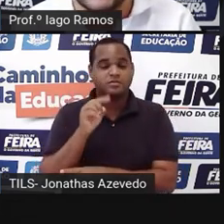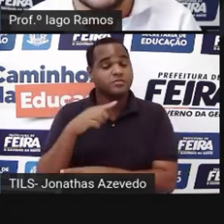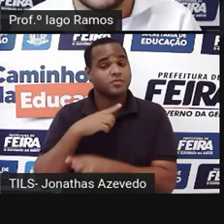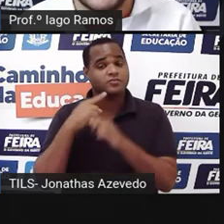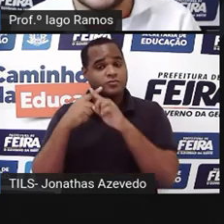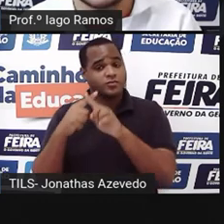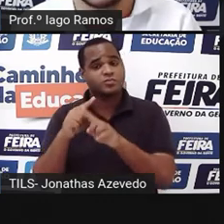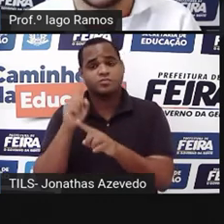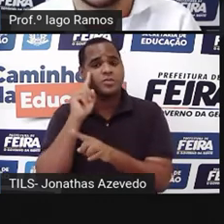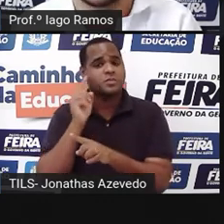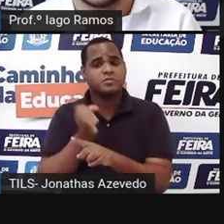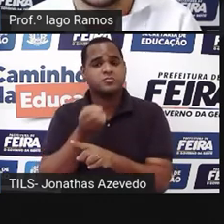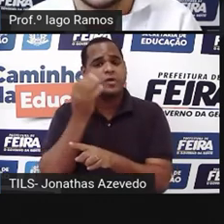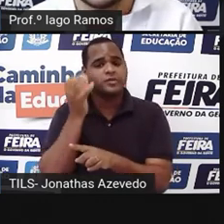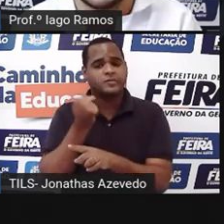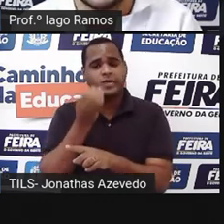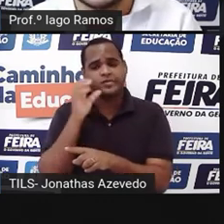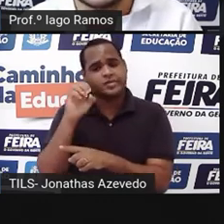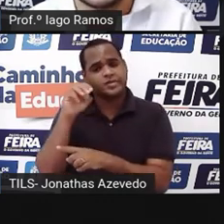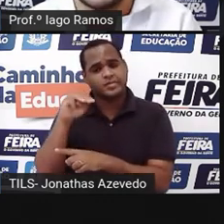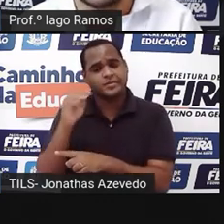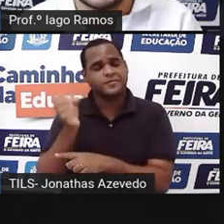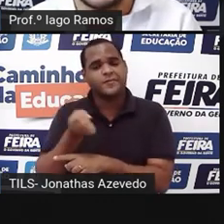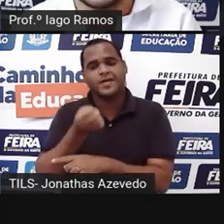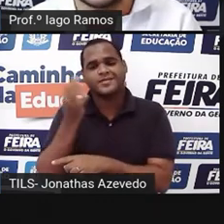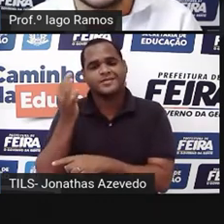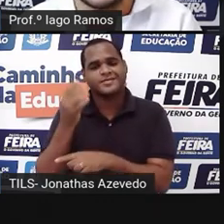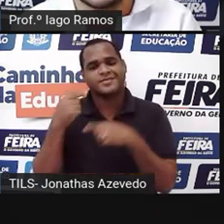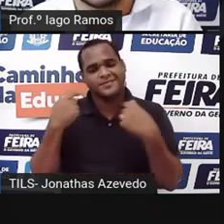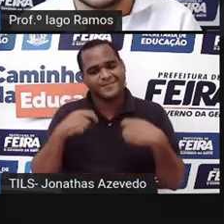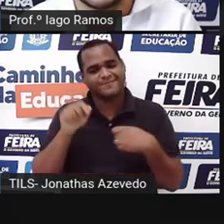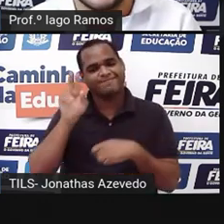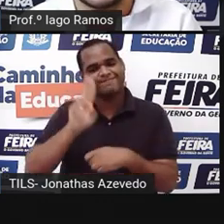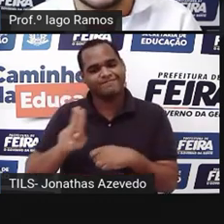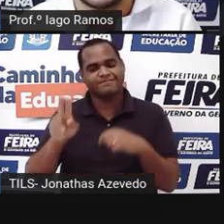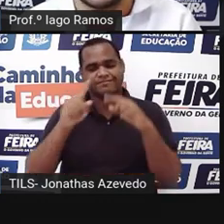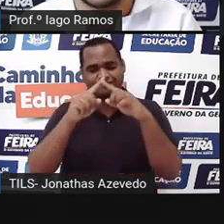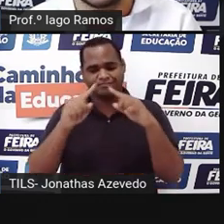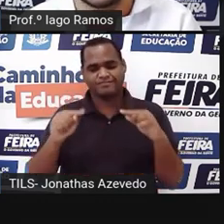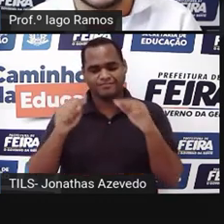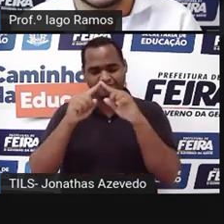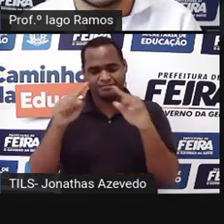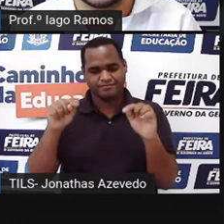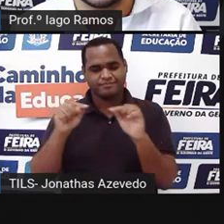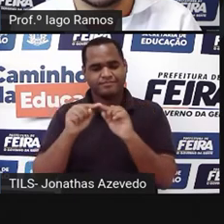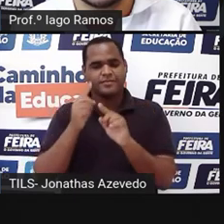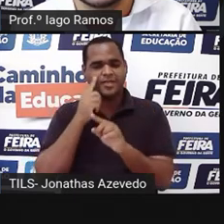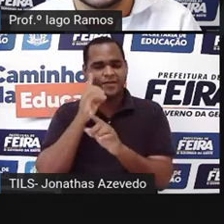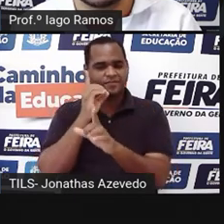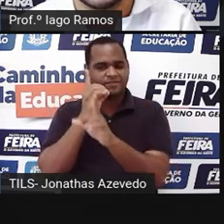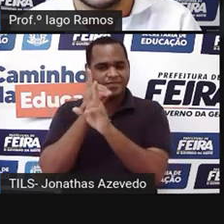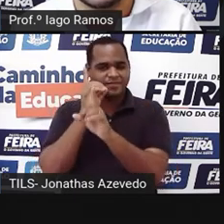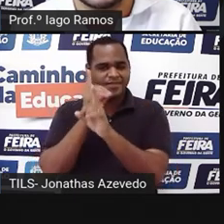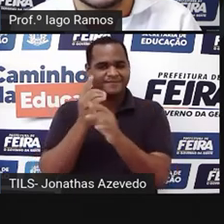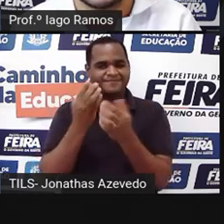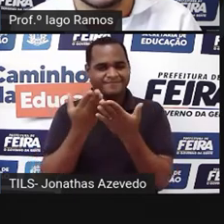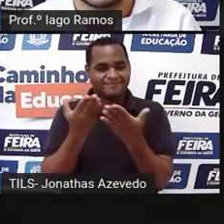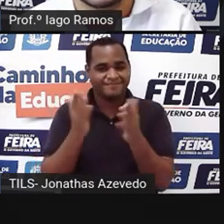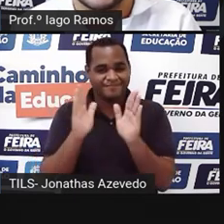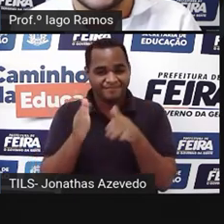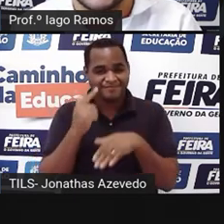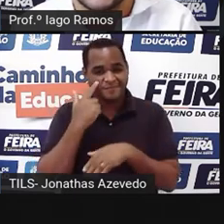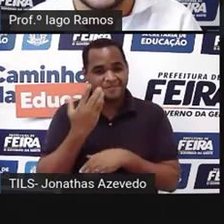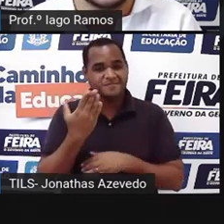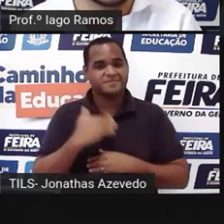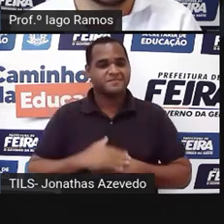porque eu não sei quanto mede, eu vou precisar usar esse triângulozinho retângulo que eu estou enxergando aqui dentro, isso aqui é um triângulo retângulo.